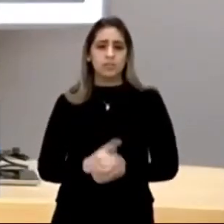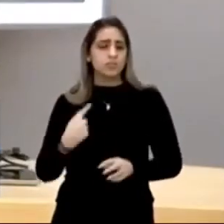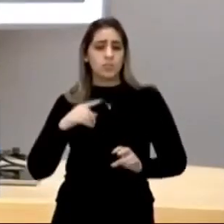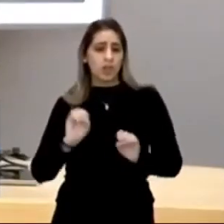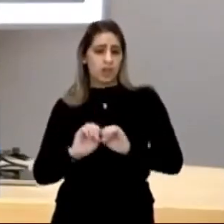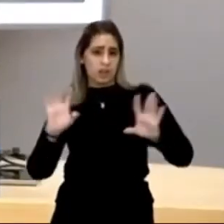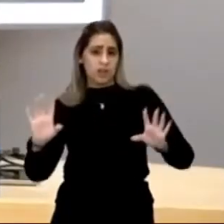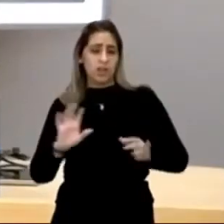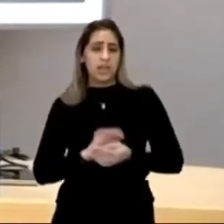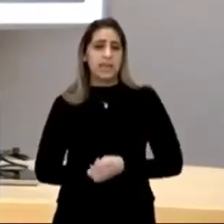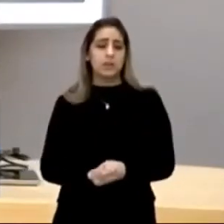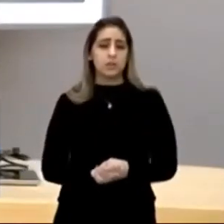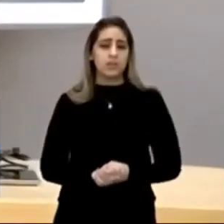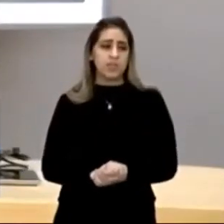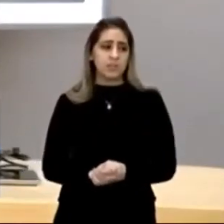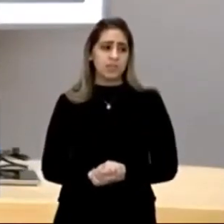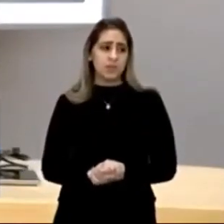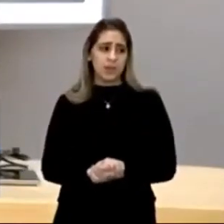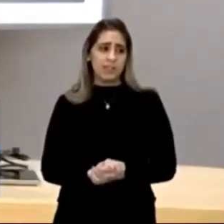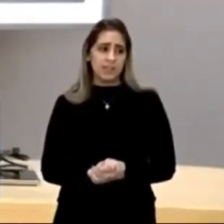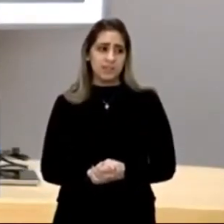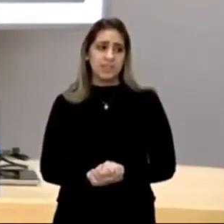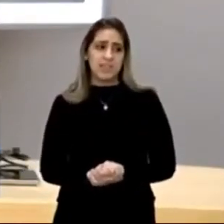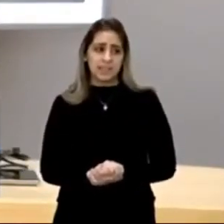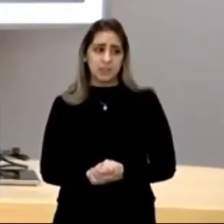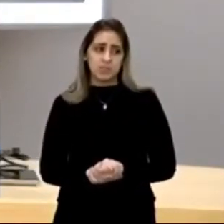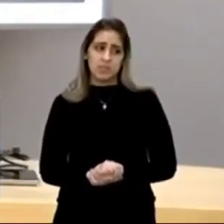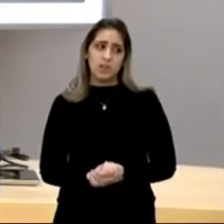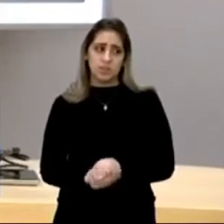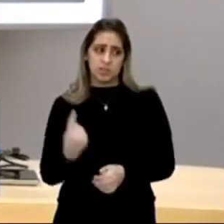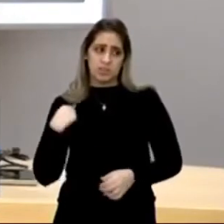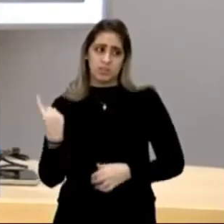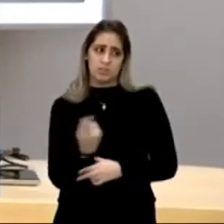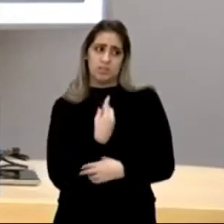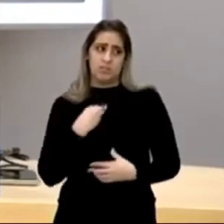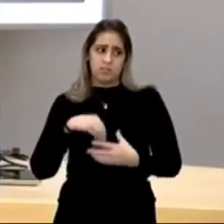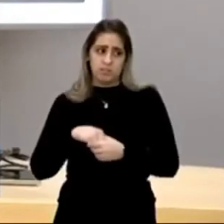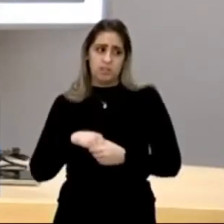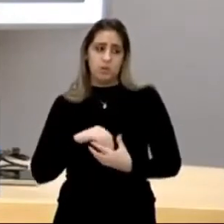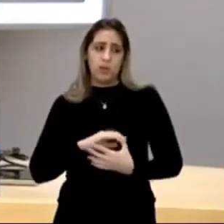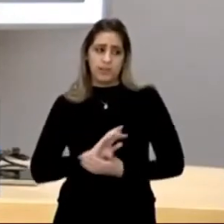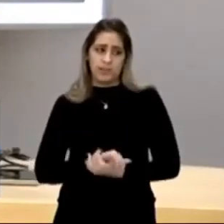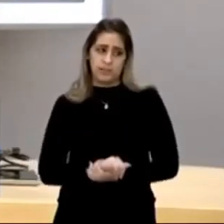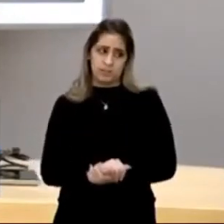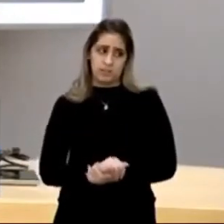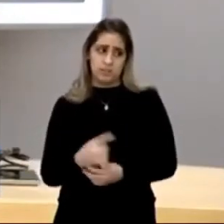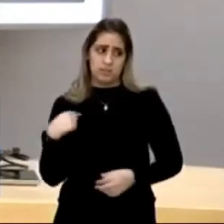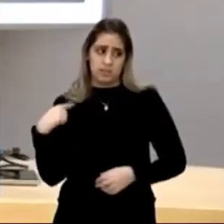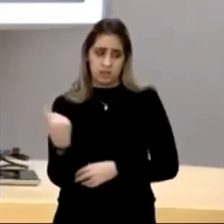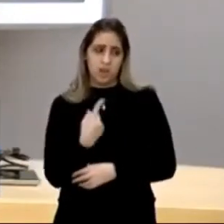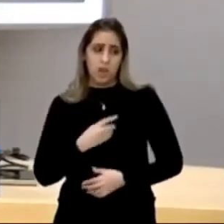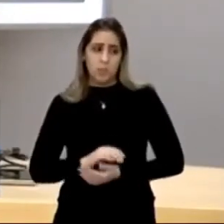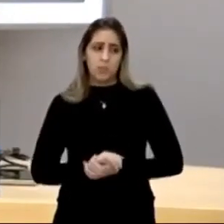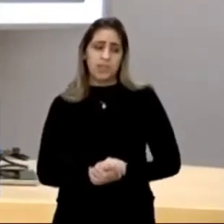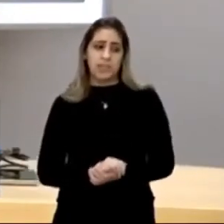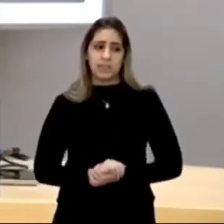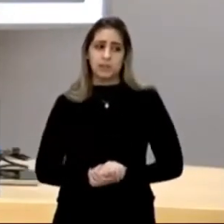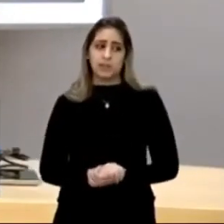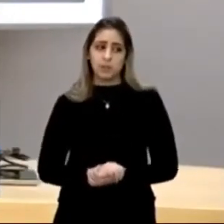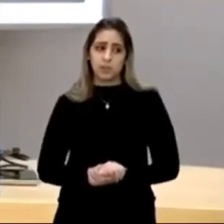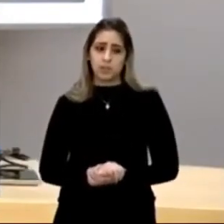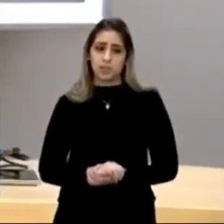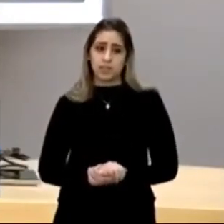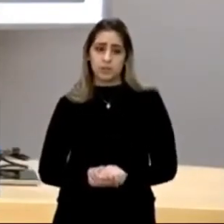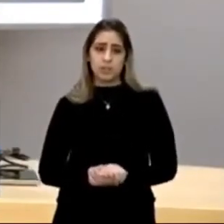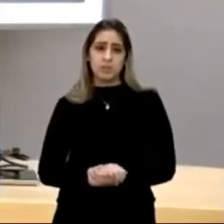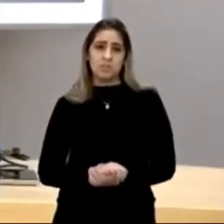encontrar o que levou este homem a cometer um ato tão desvairado, um ato tão impensado, tão longe de casa.